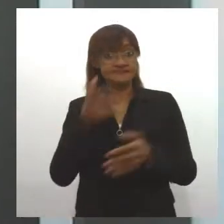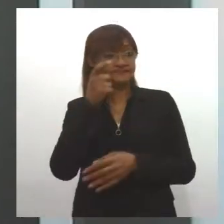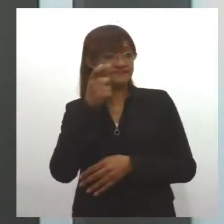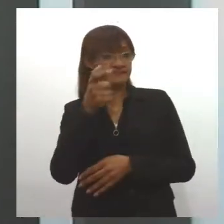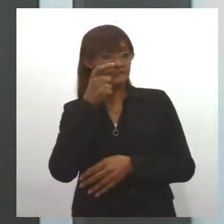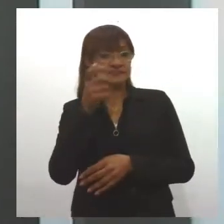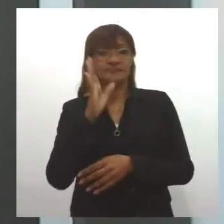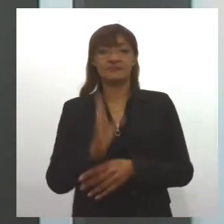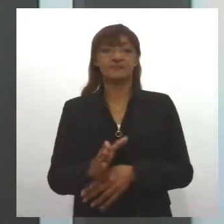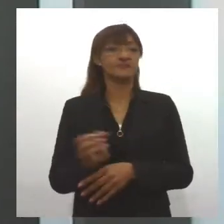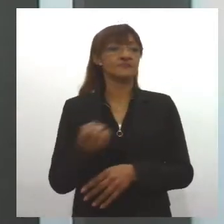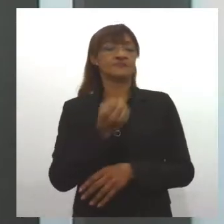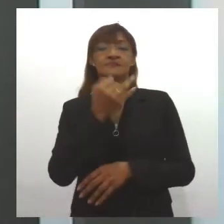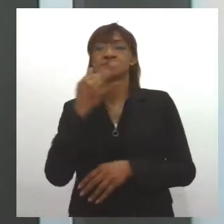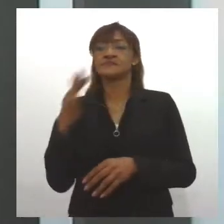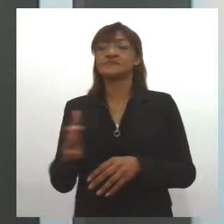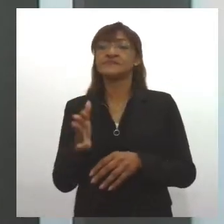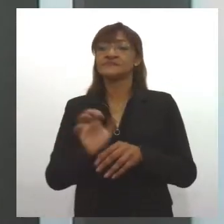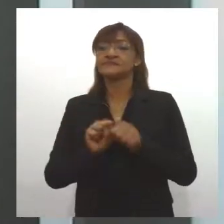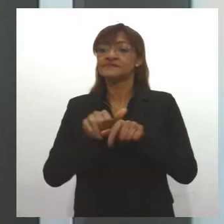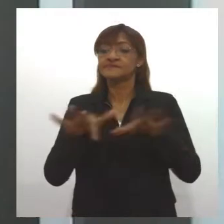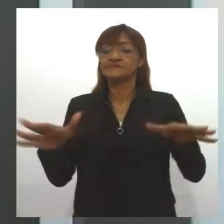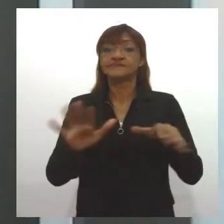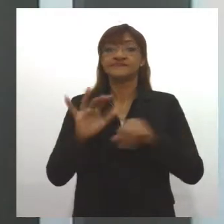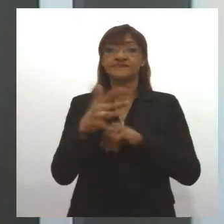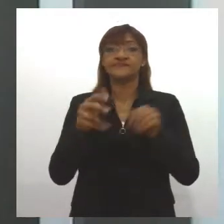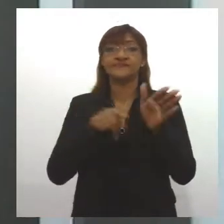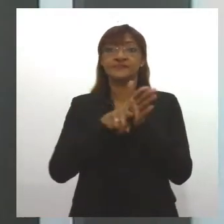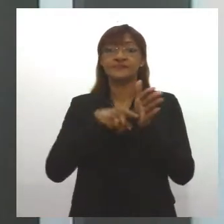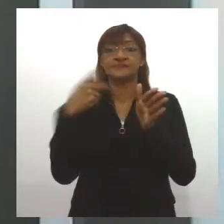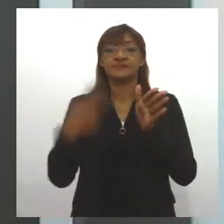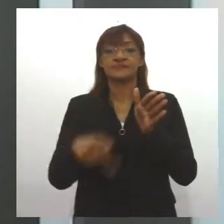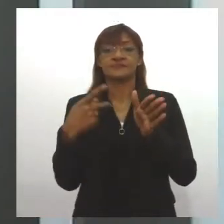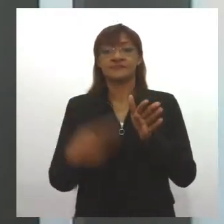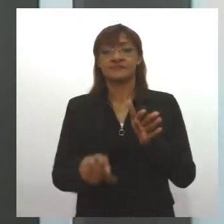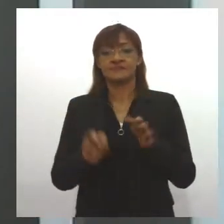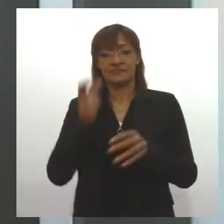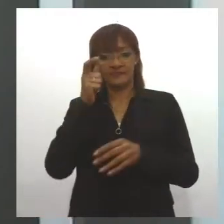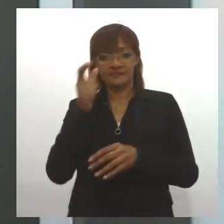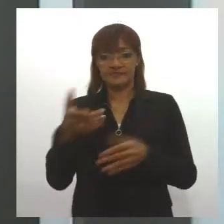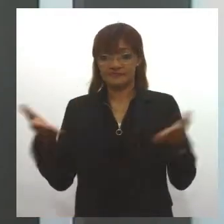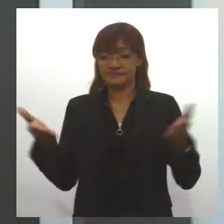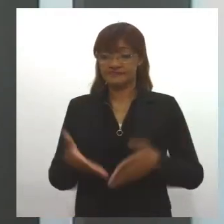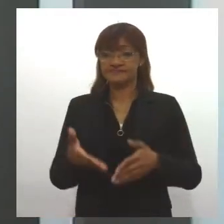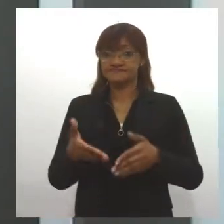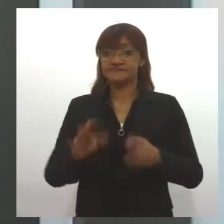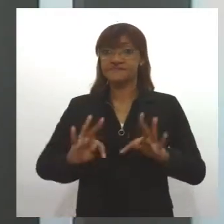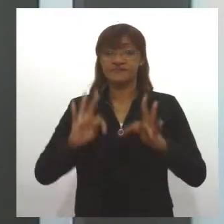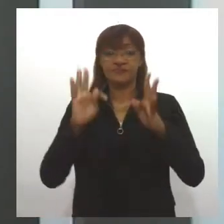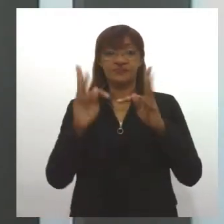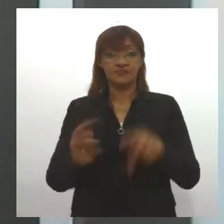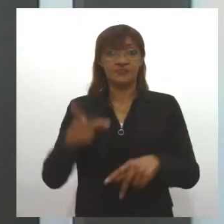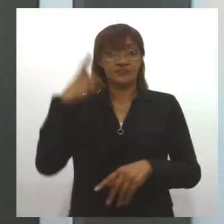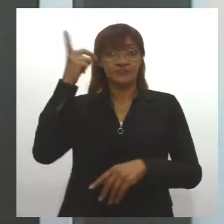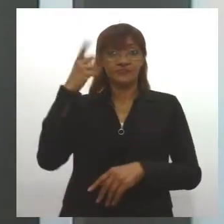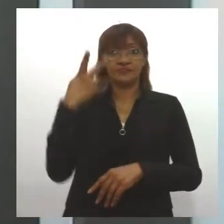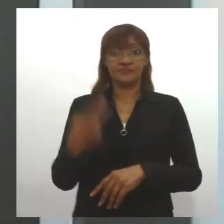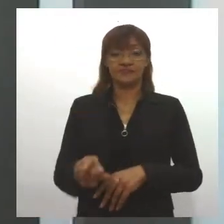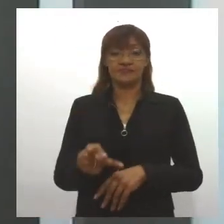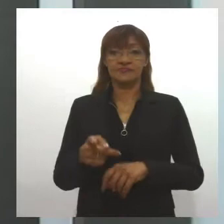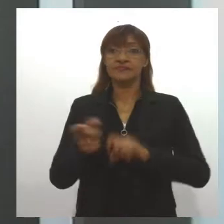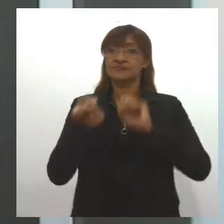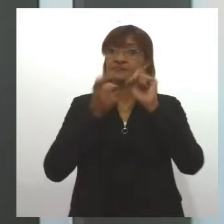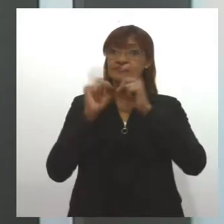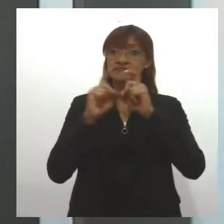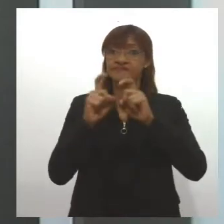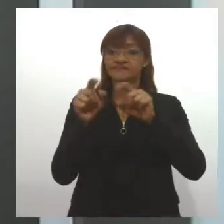os números atualizados da pandemia em Sergipe. Você confere os destaques do Parlamento Estadual com a Agência de Notícias da Lese.